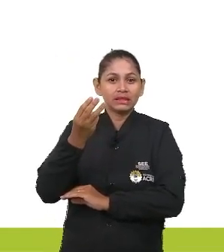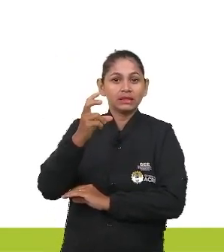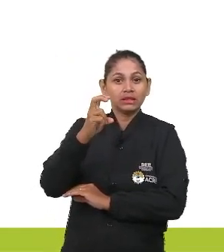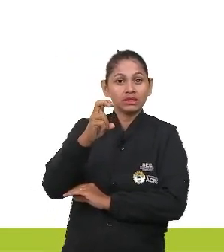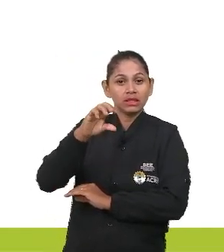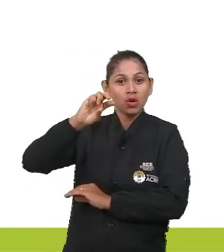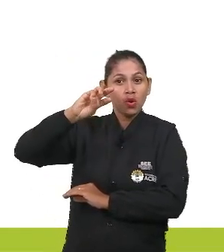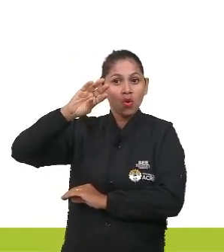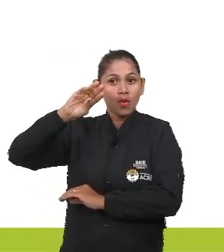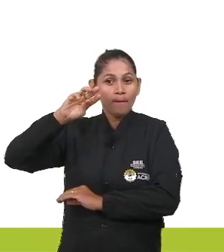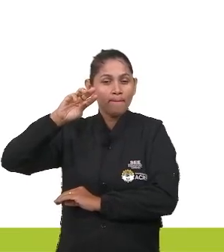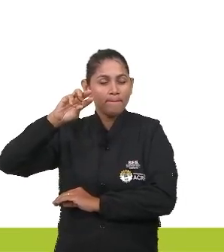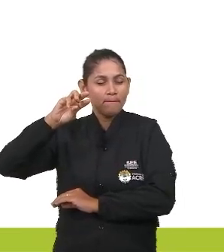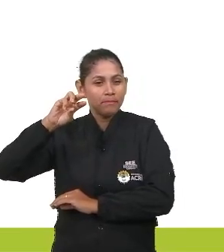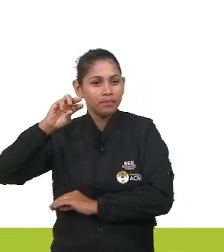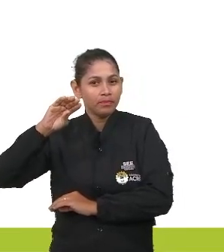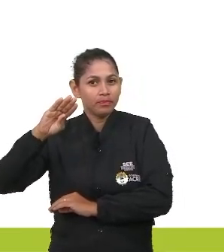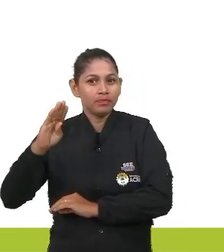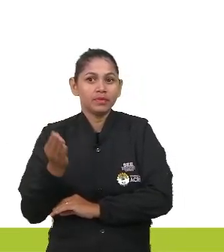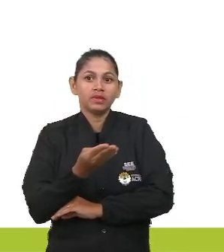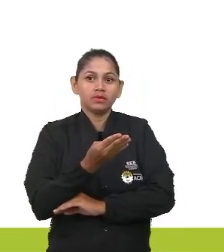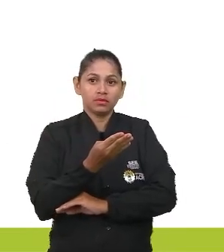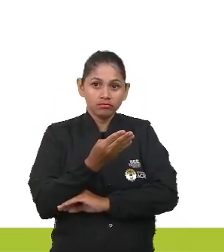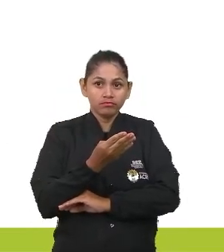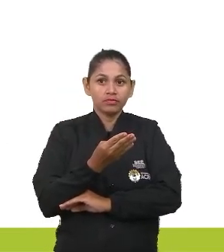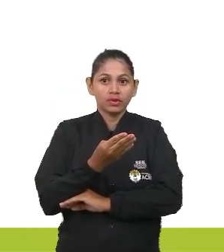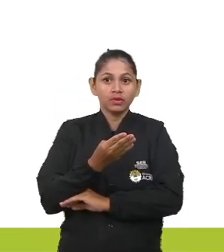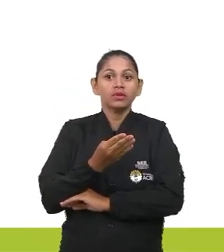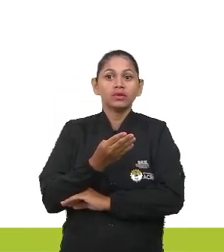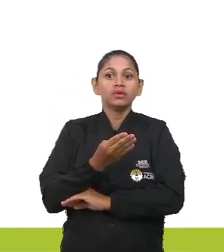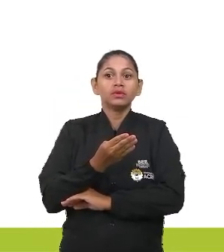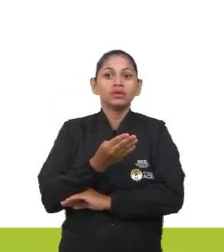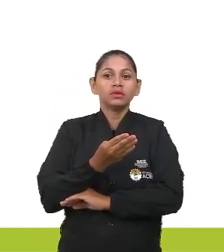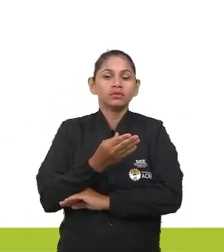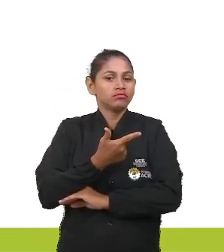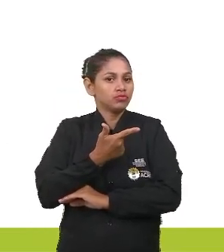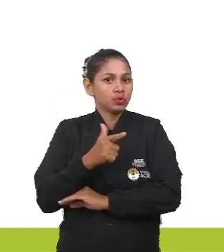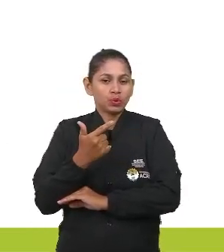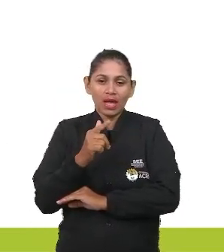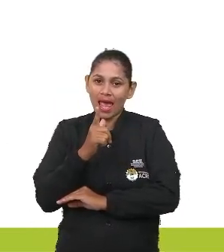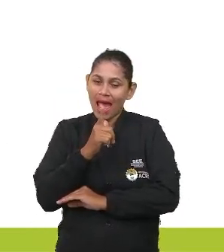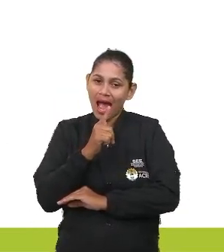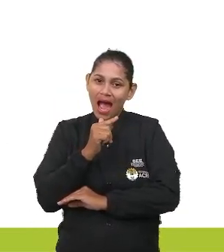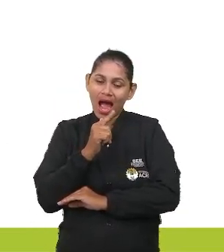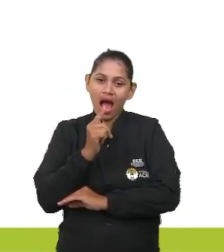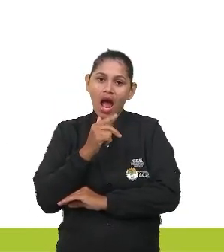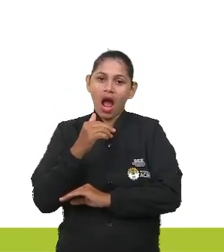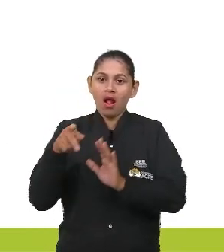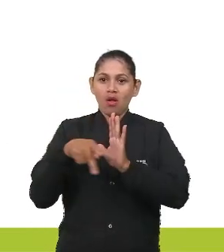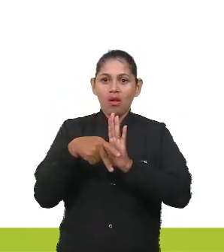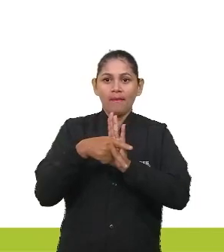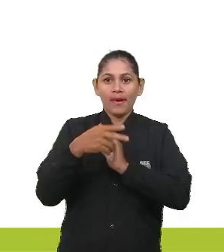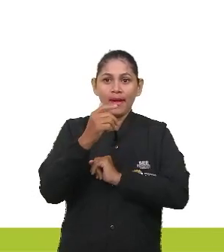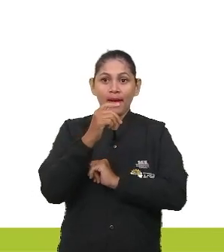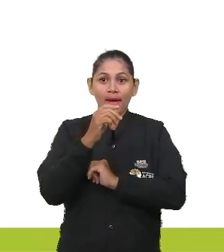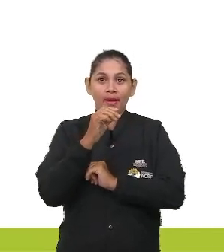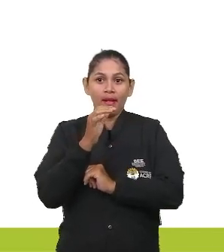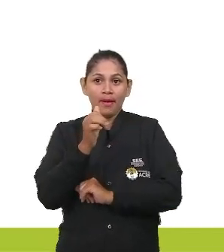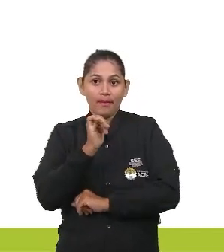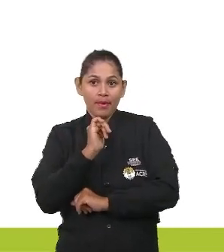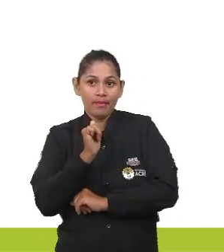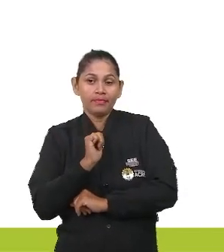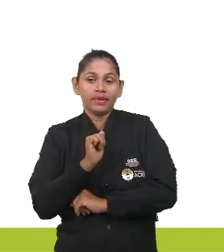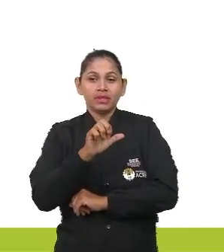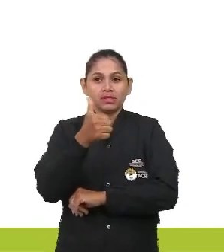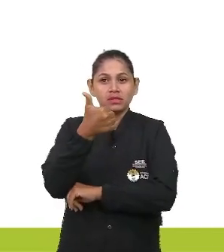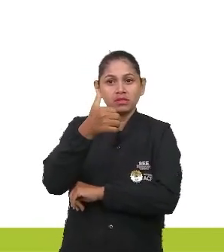potável e 100 milhões de habitantes ainda sofrem com a ausência de coleta de